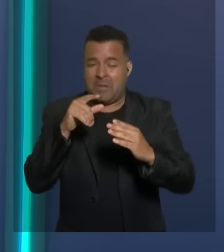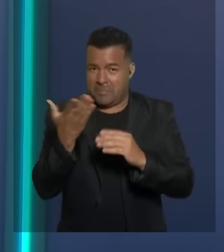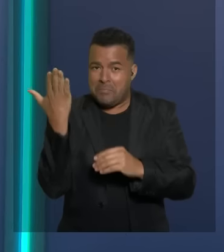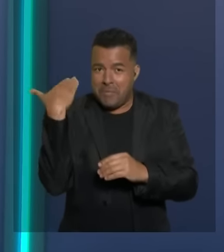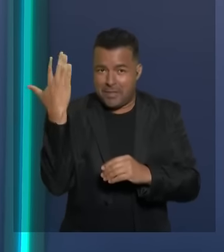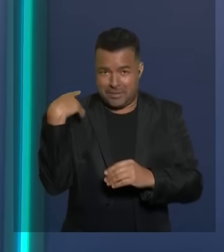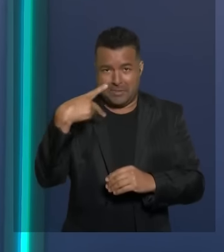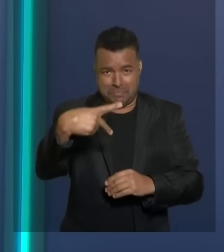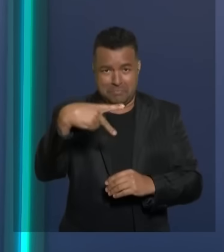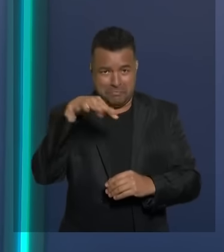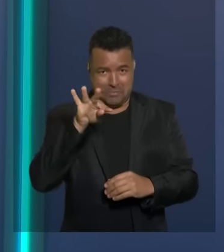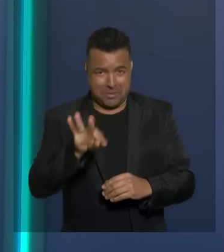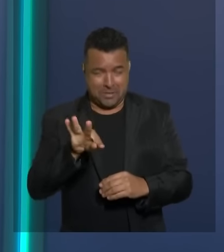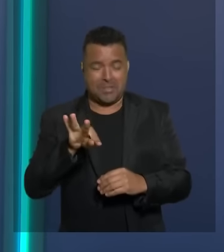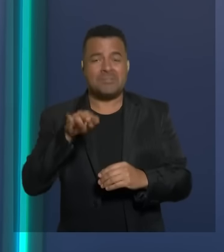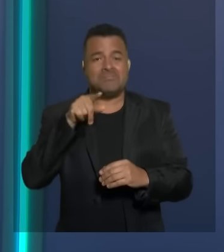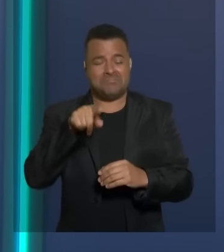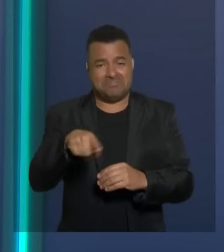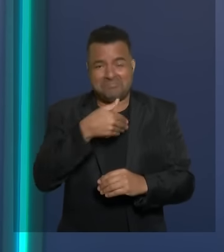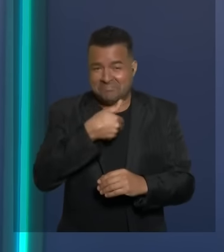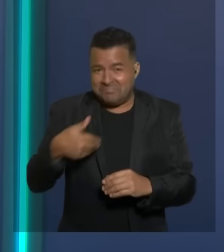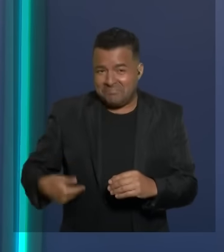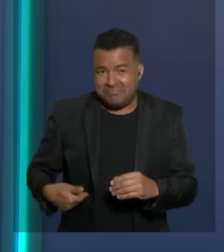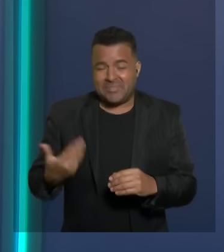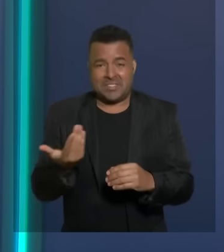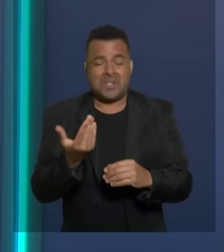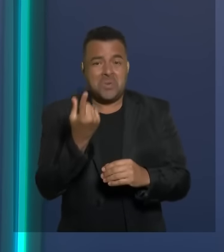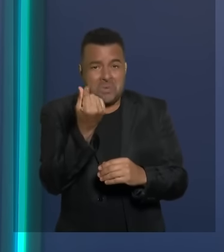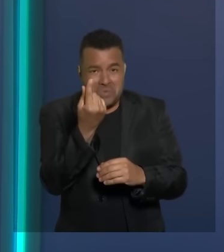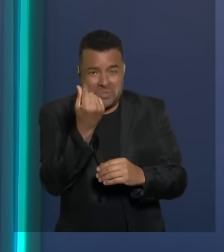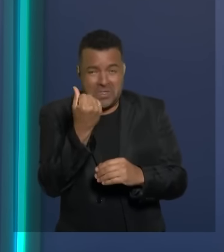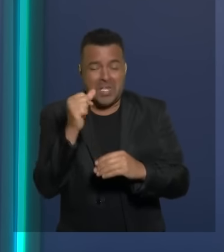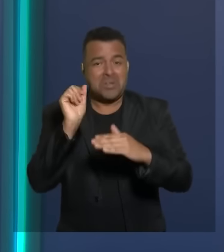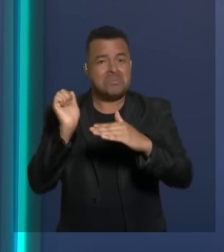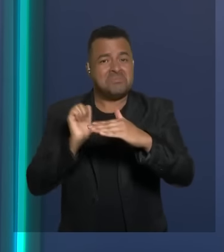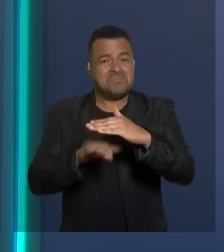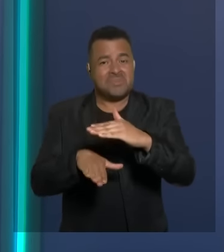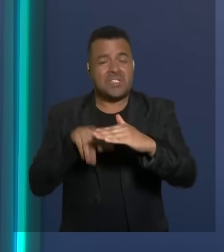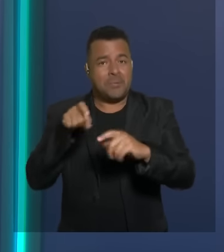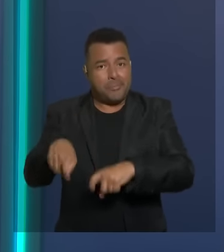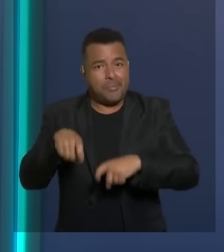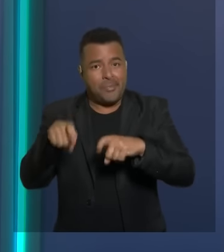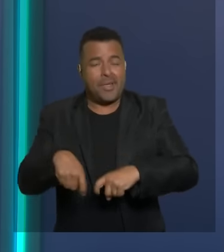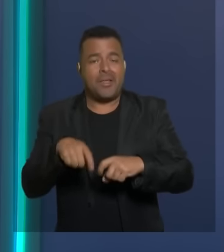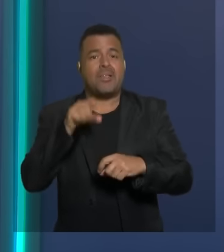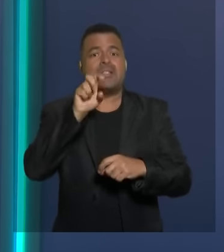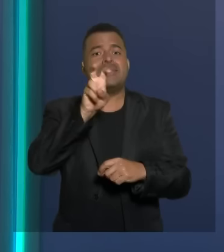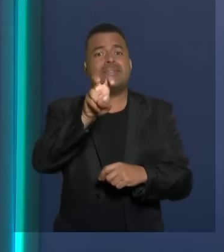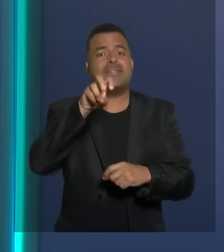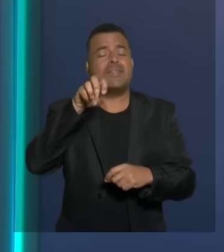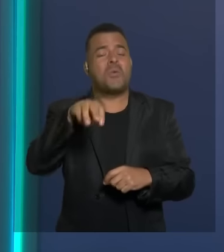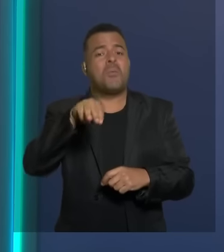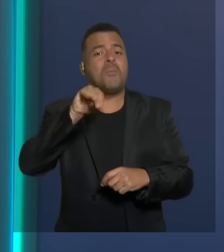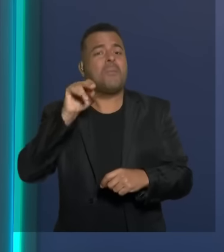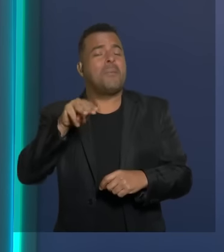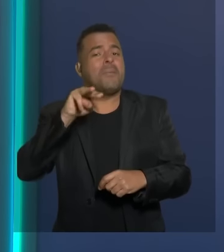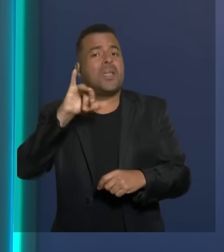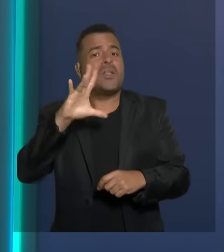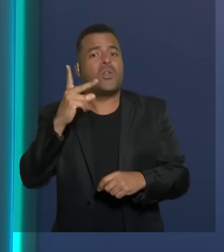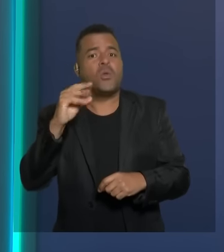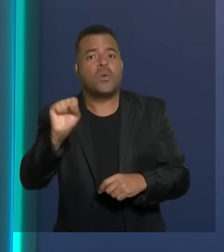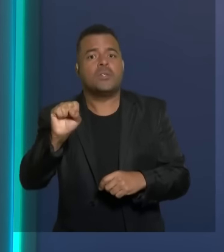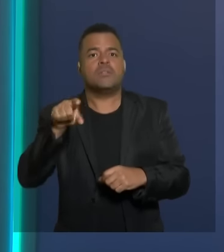orçamento para a Secretaria de Agricultura era de 5 milhões de reais por mês.